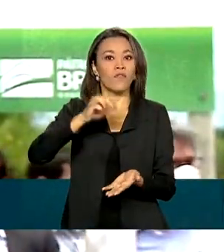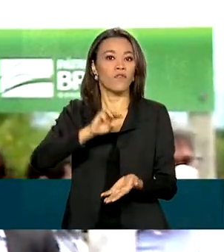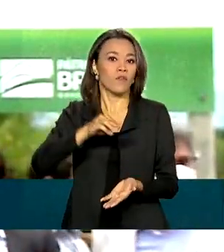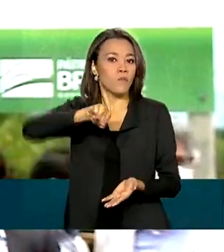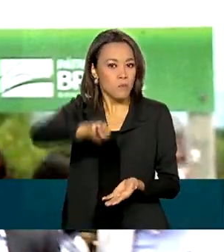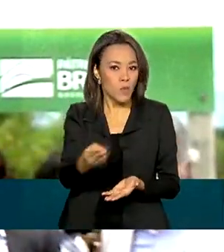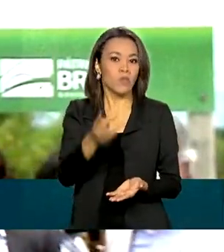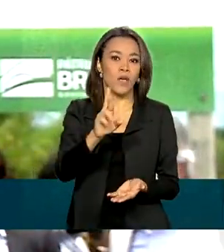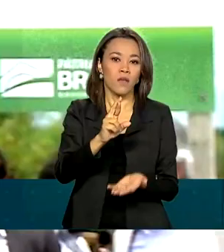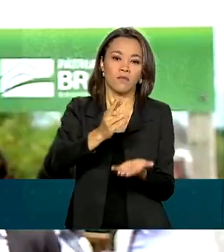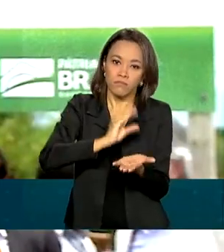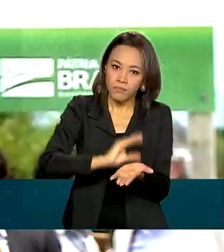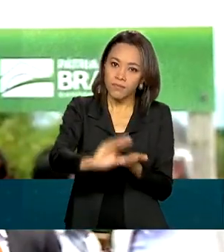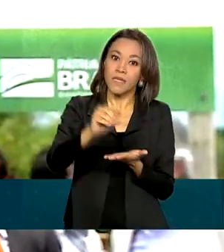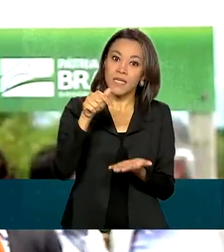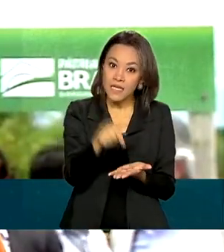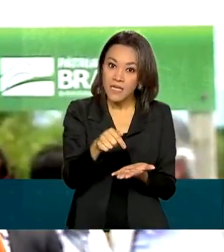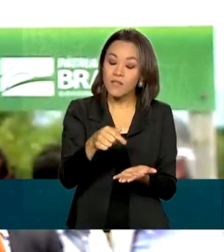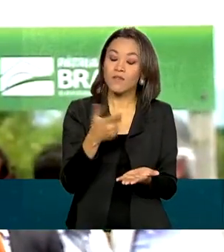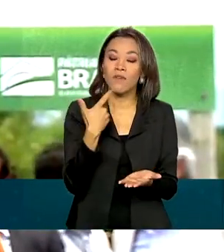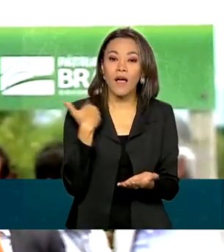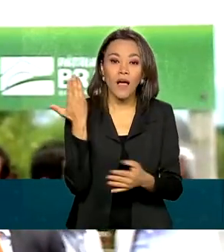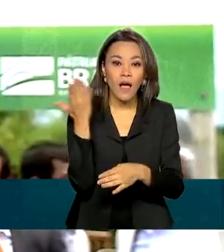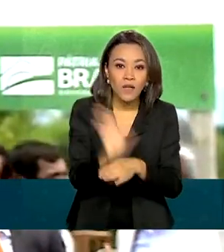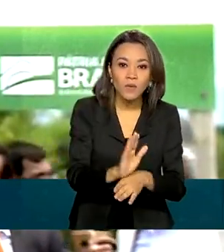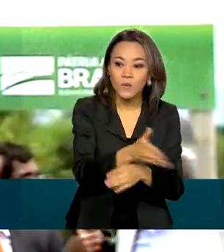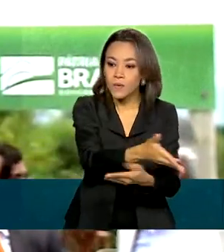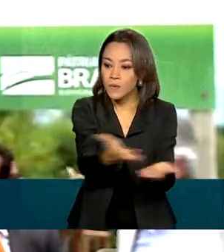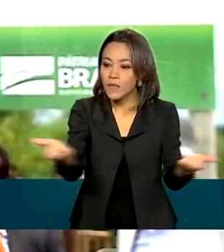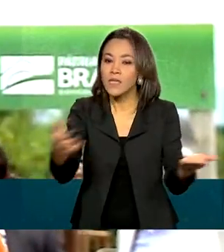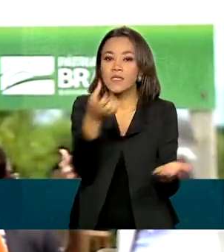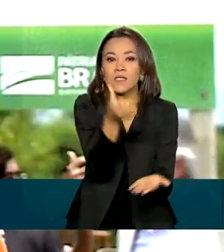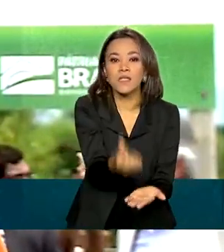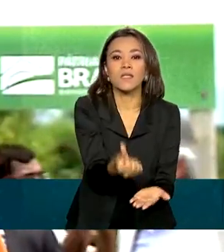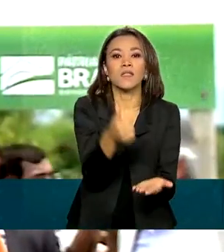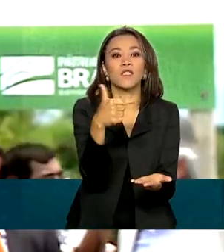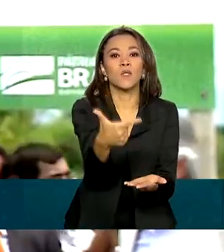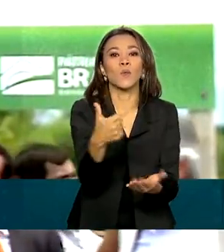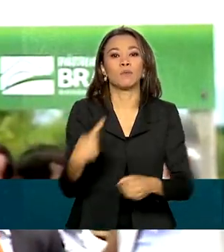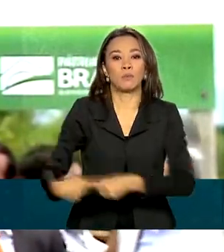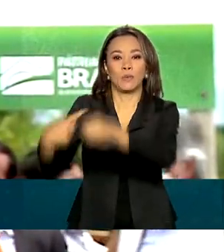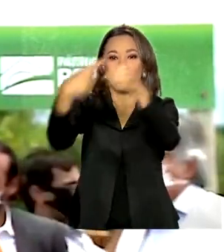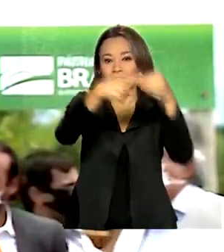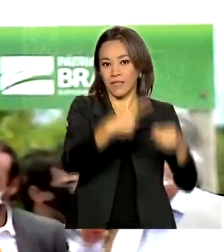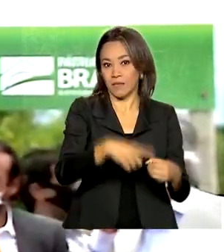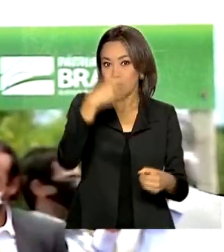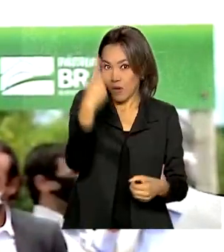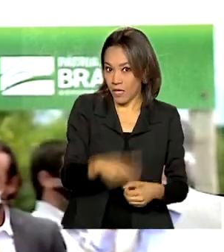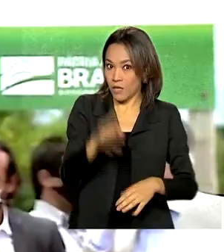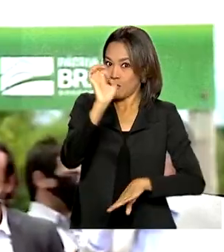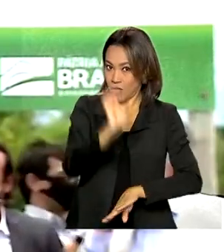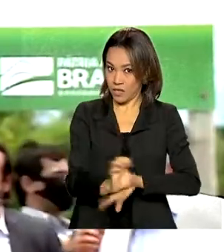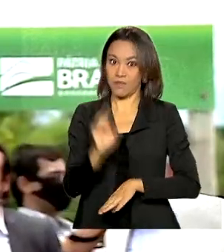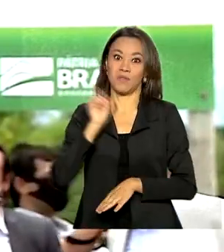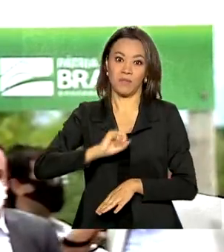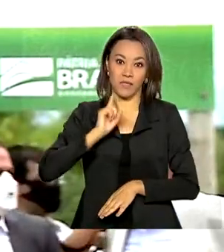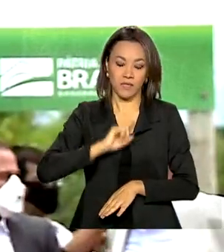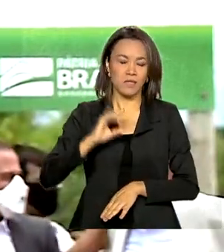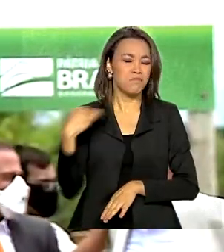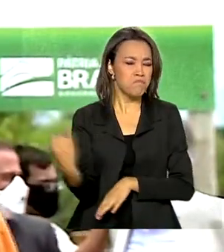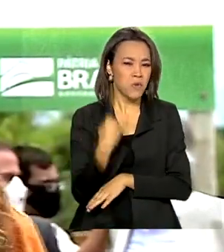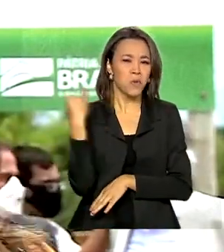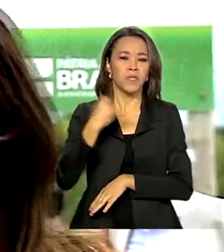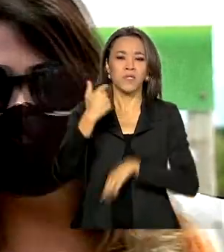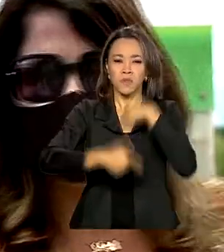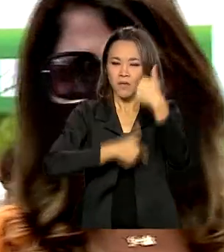vai atingir, vai contemplar 62 municípios só nessa região aqui do norte de Minas. Então é importante trabalho em todo o